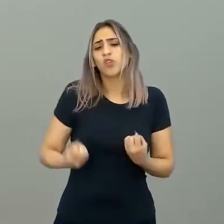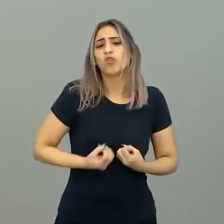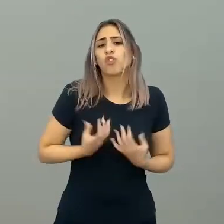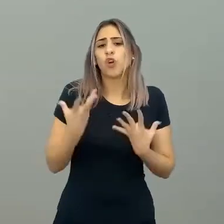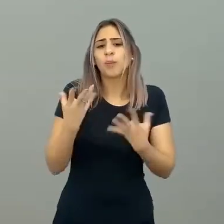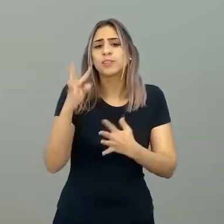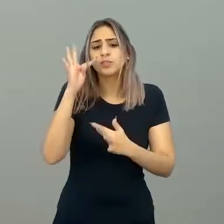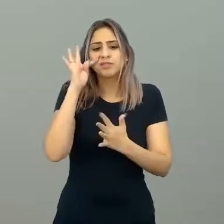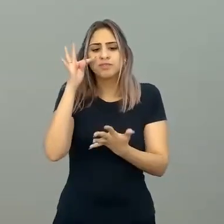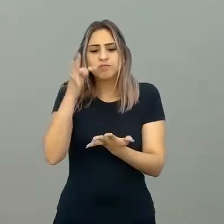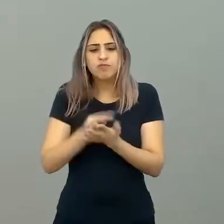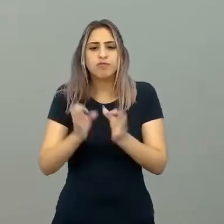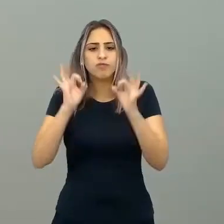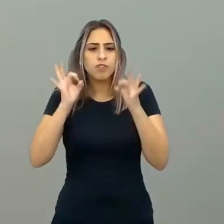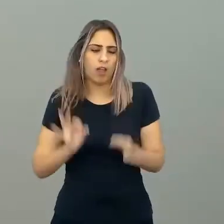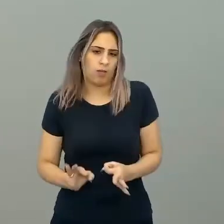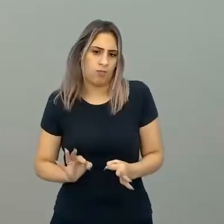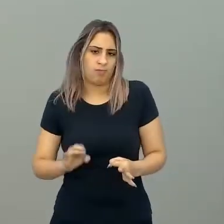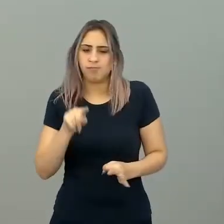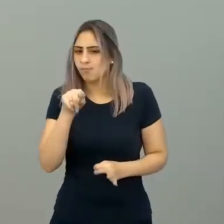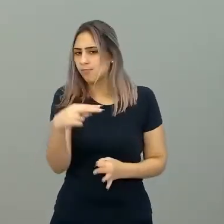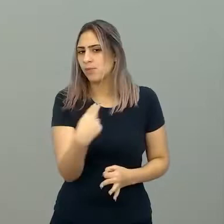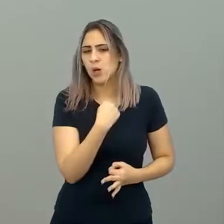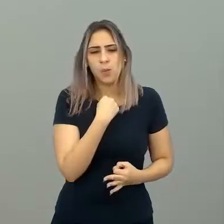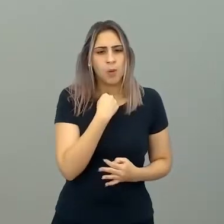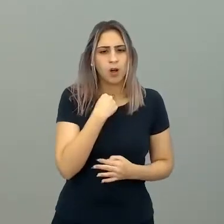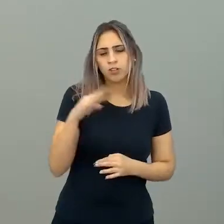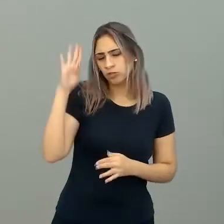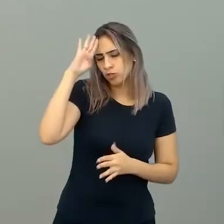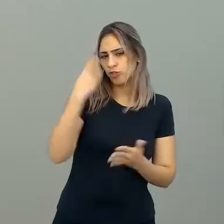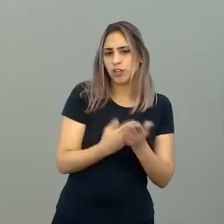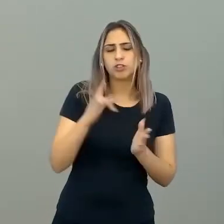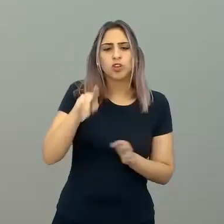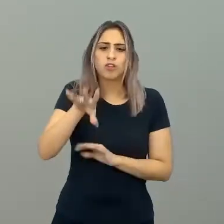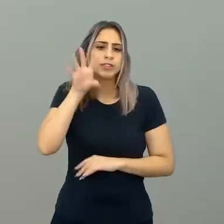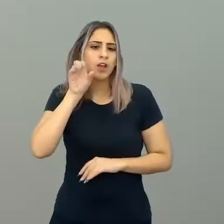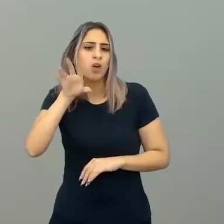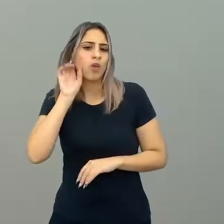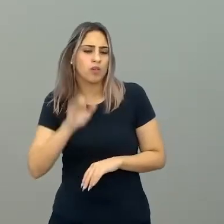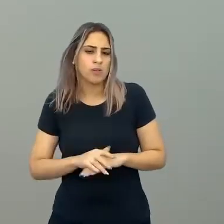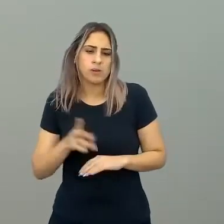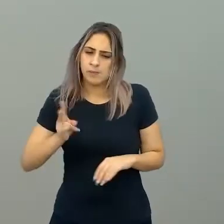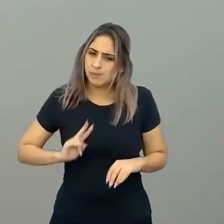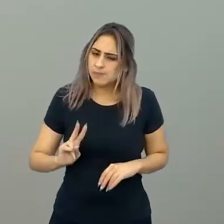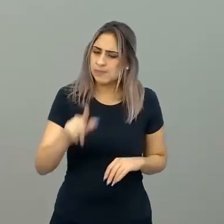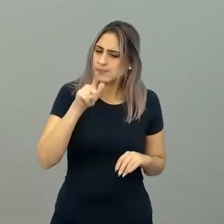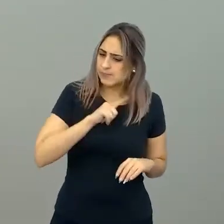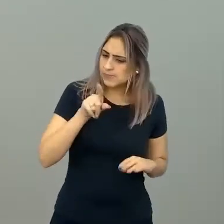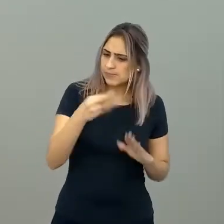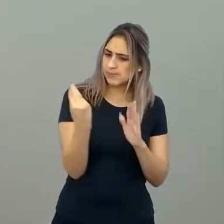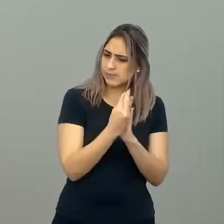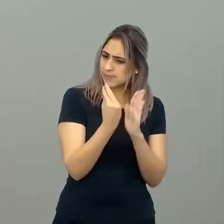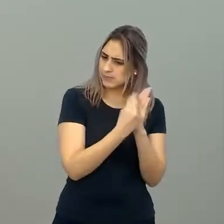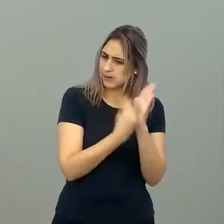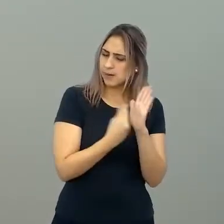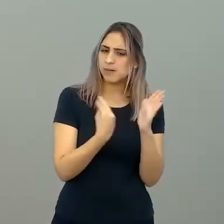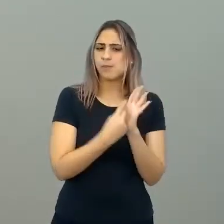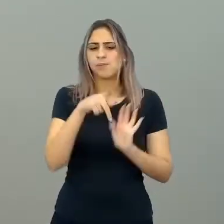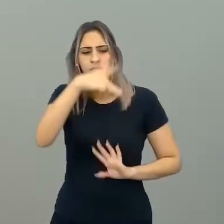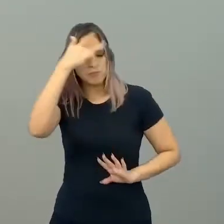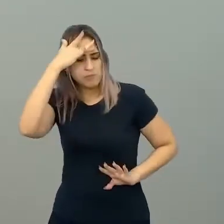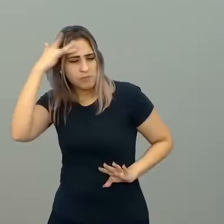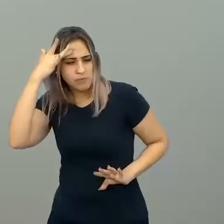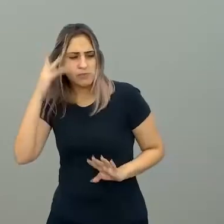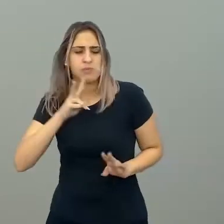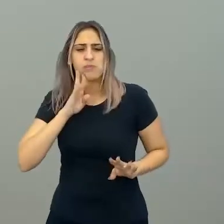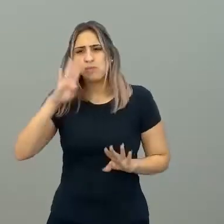fiéis. Você não pode confiar só no que você ouviu. Então, sempre tem esse registro das pessoas